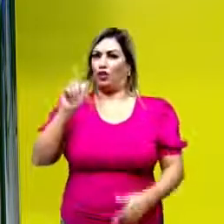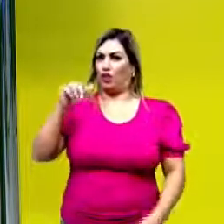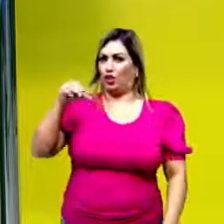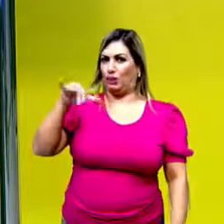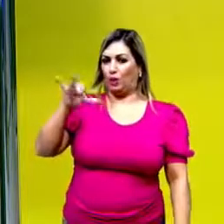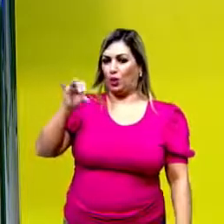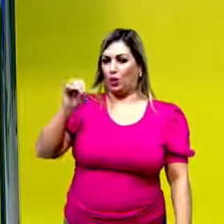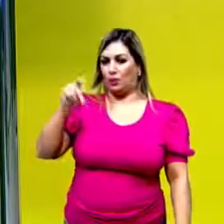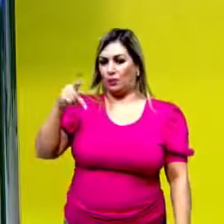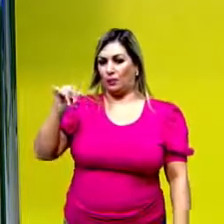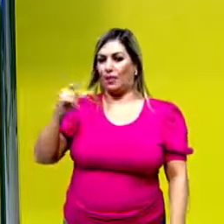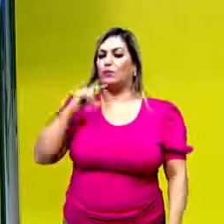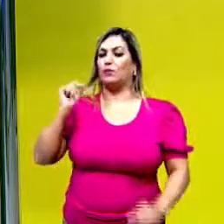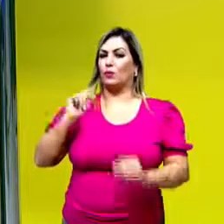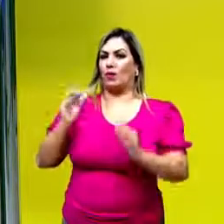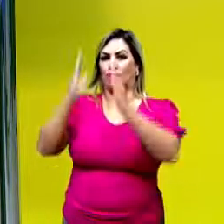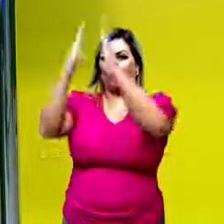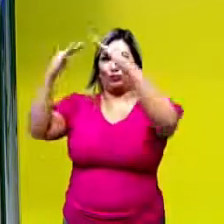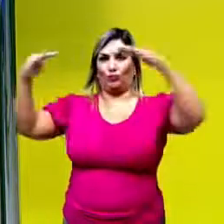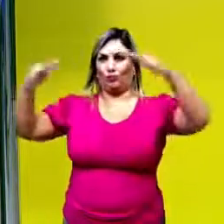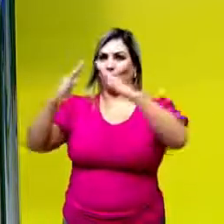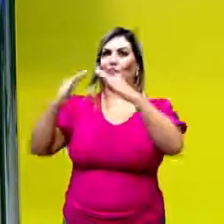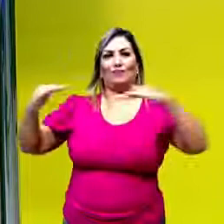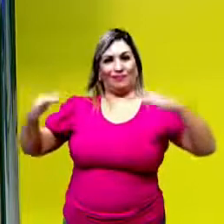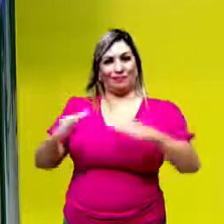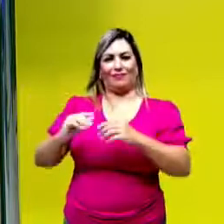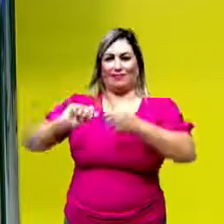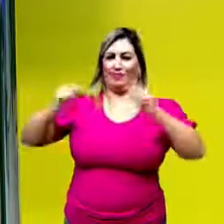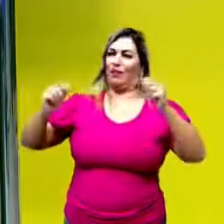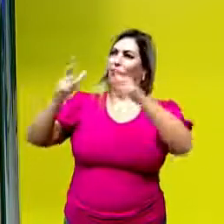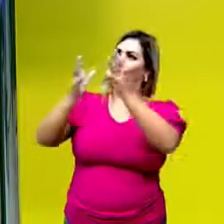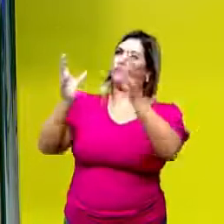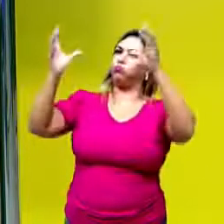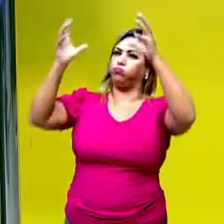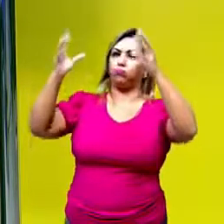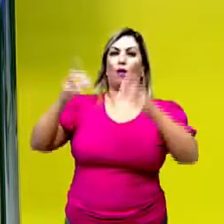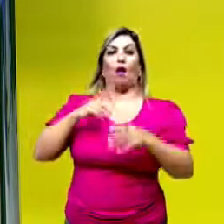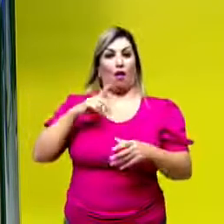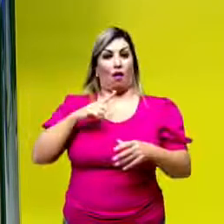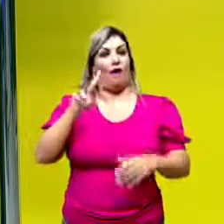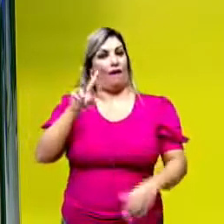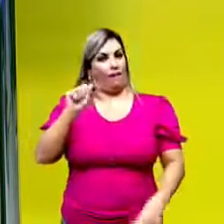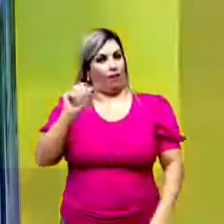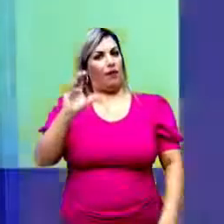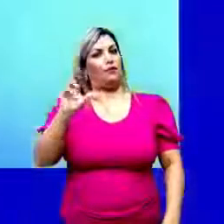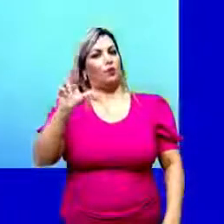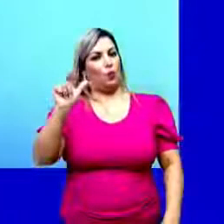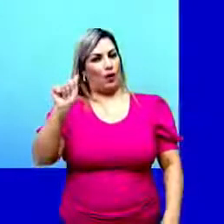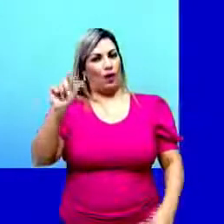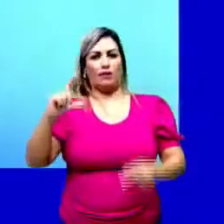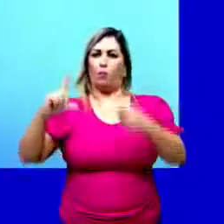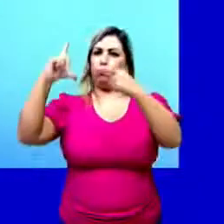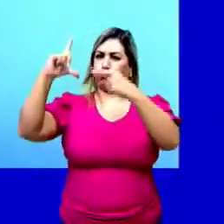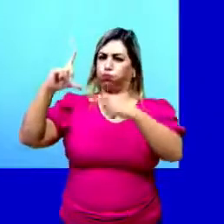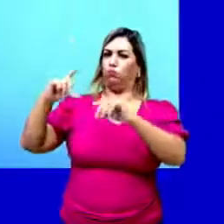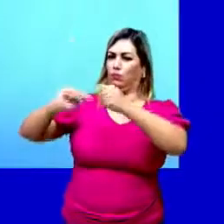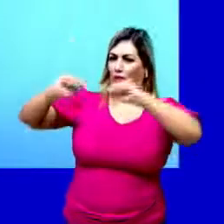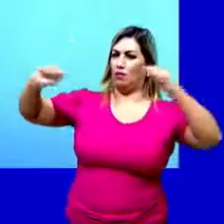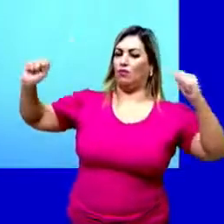problema, tá? São plantas também vasculares, sendo, então, a maioria de grande porte.